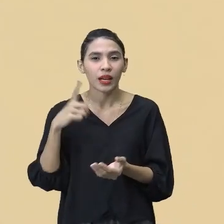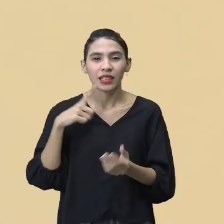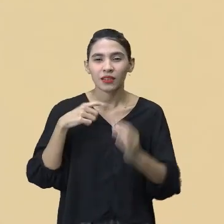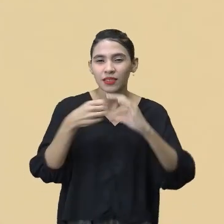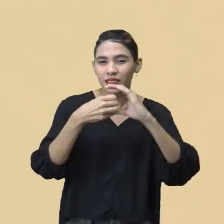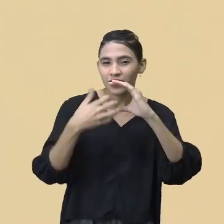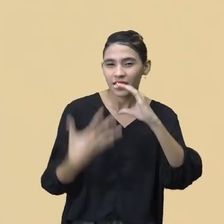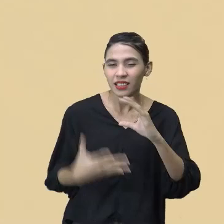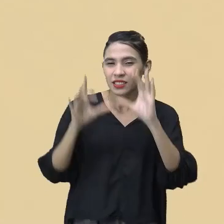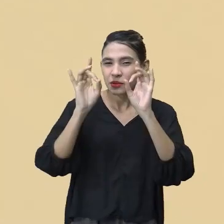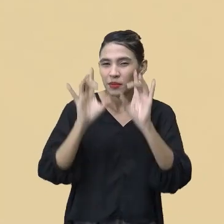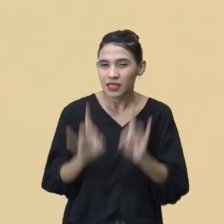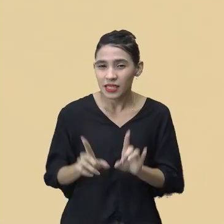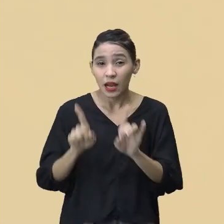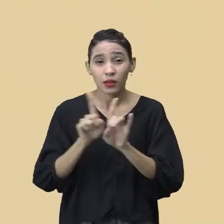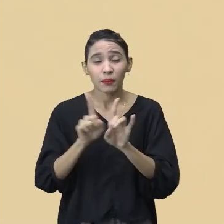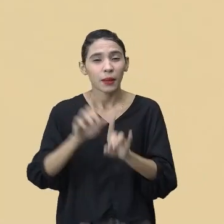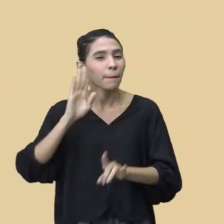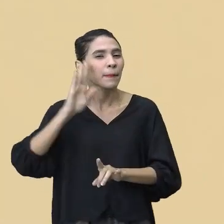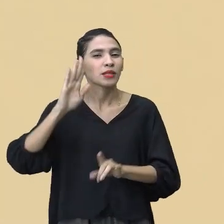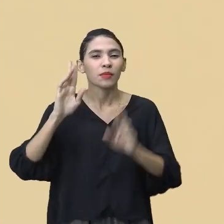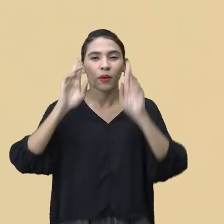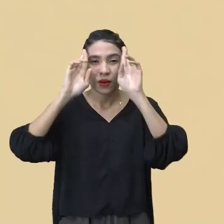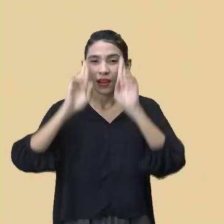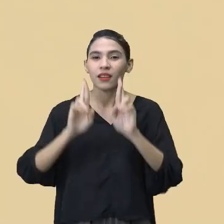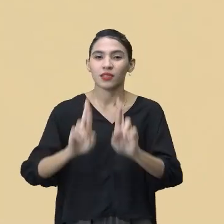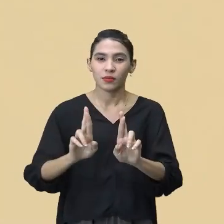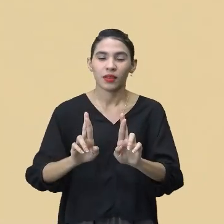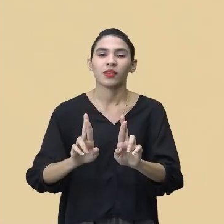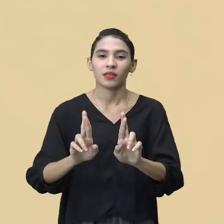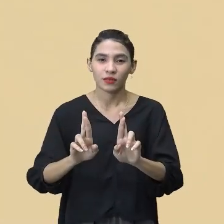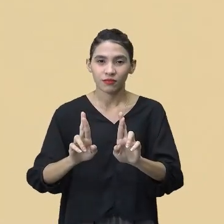elementos e principalmente o respeito a cada